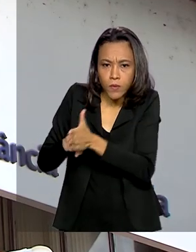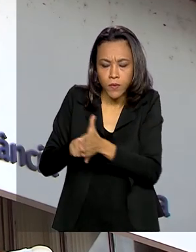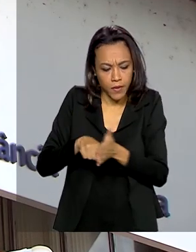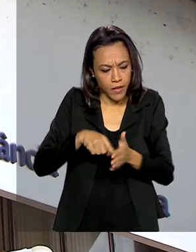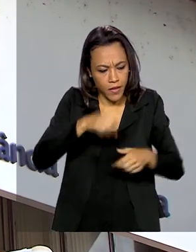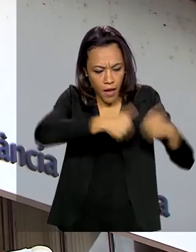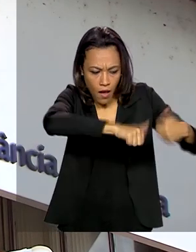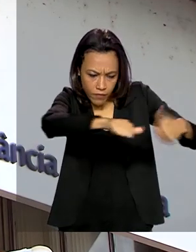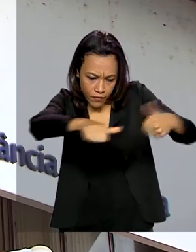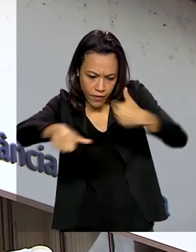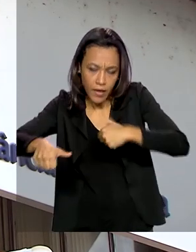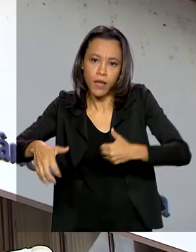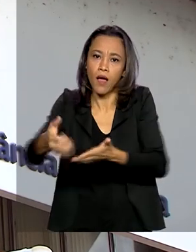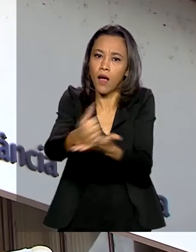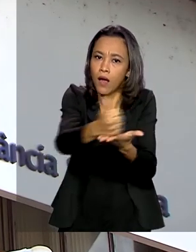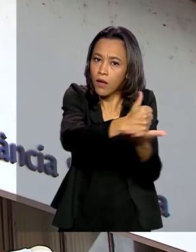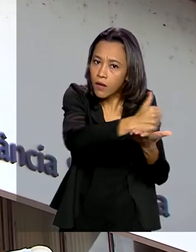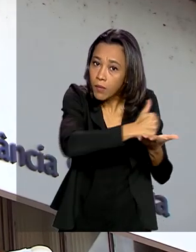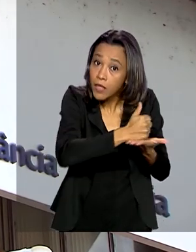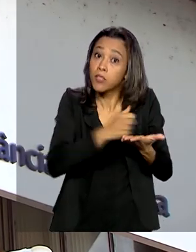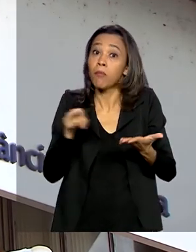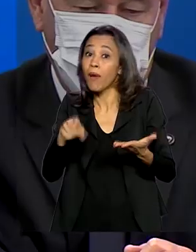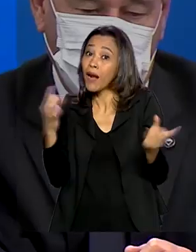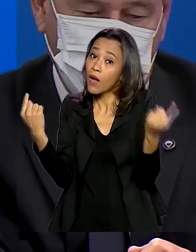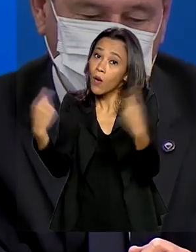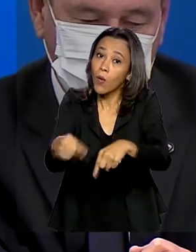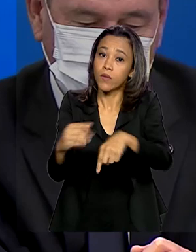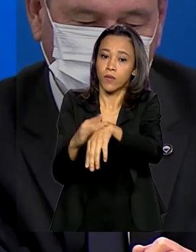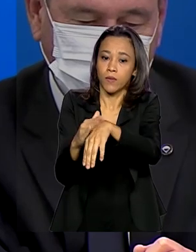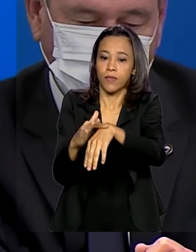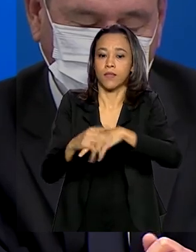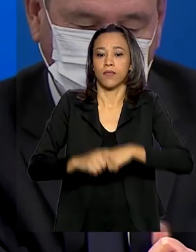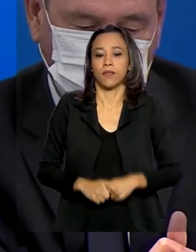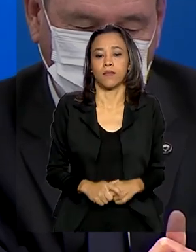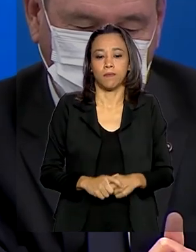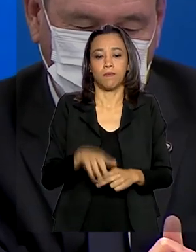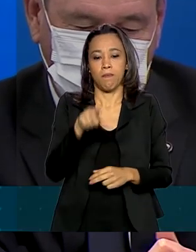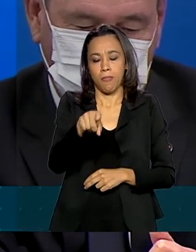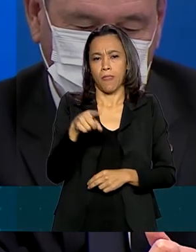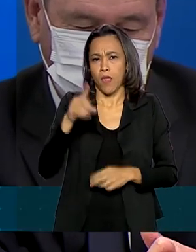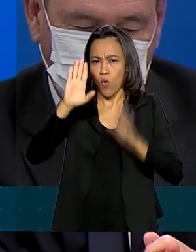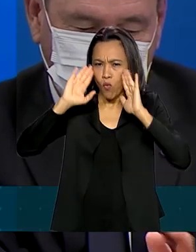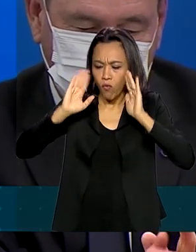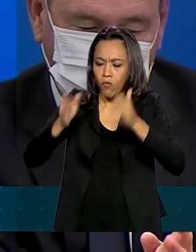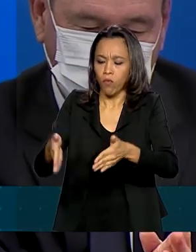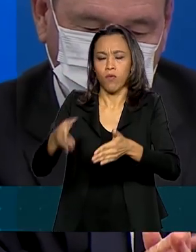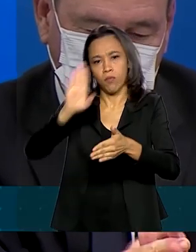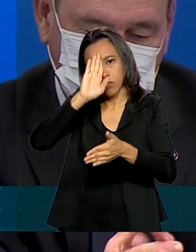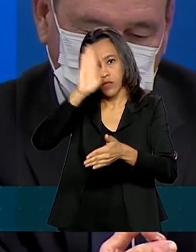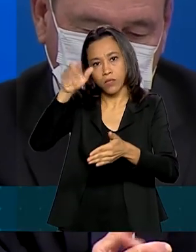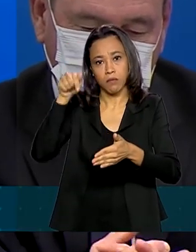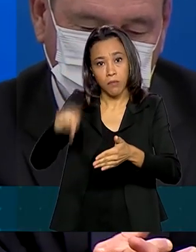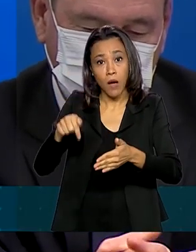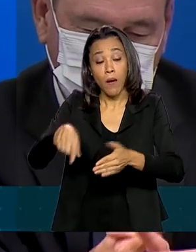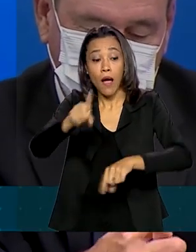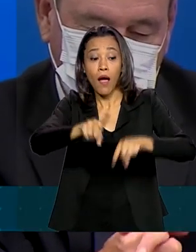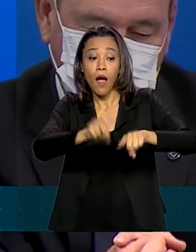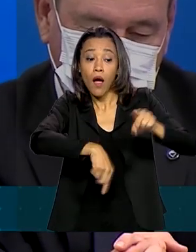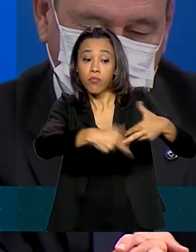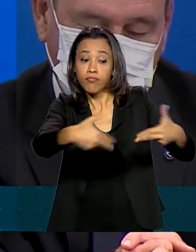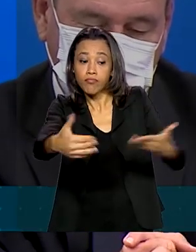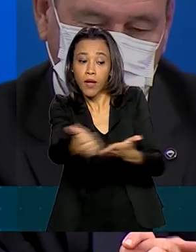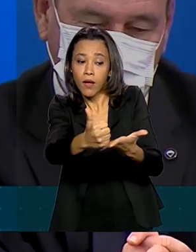e insumos que ajudam no combate à doença. A priorização da análise de todos os processos relacionados a produtos para